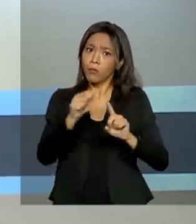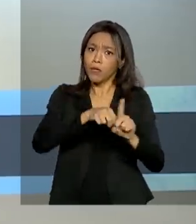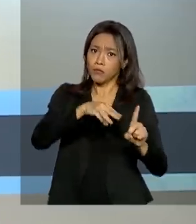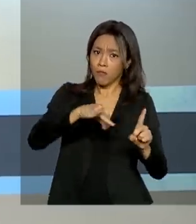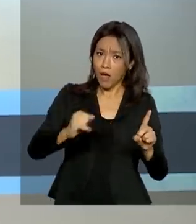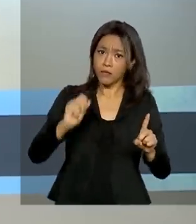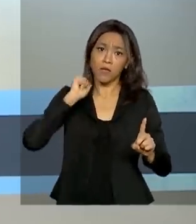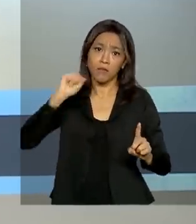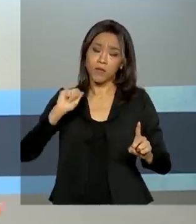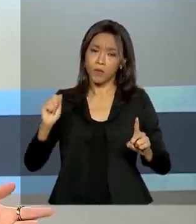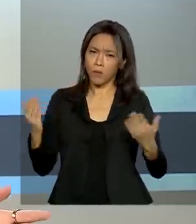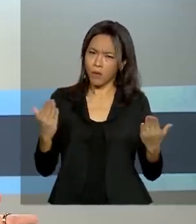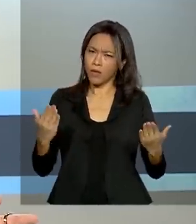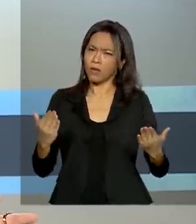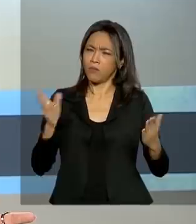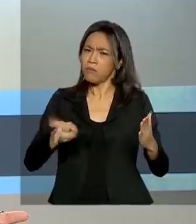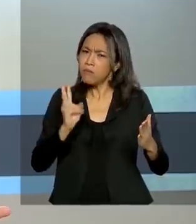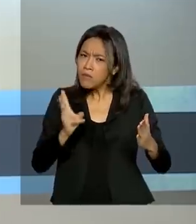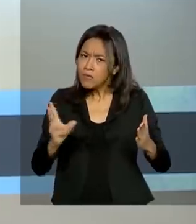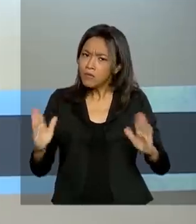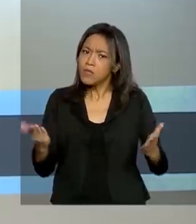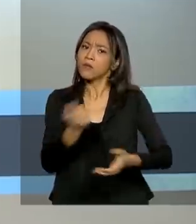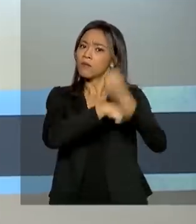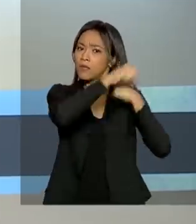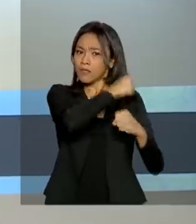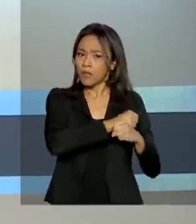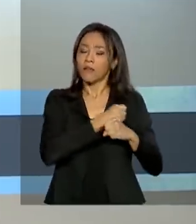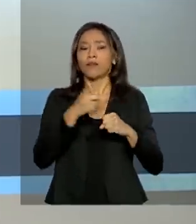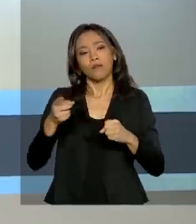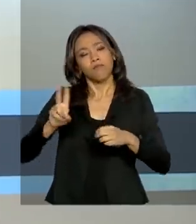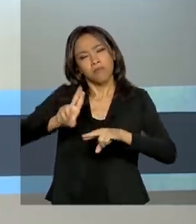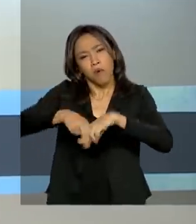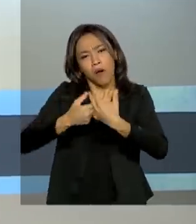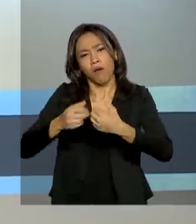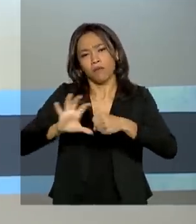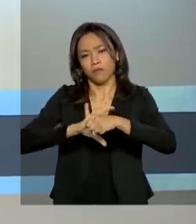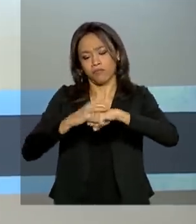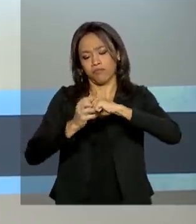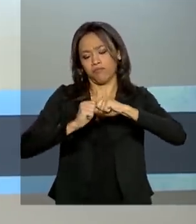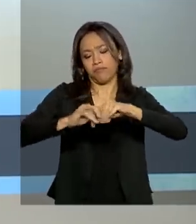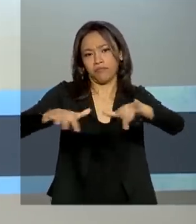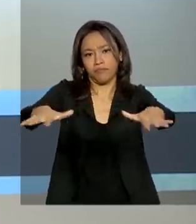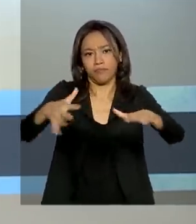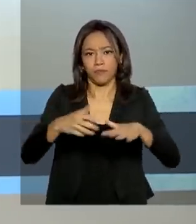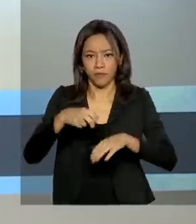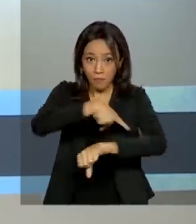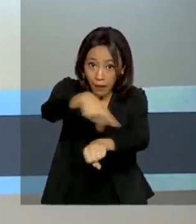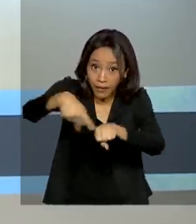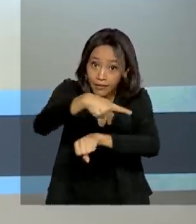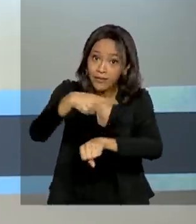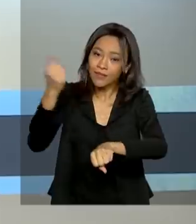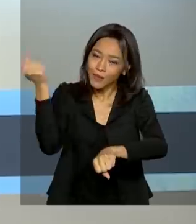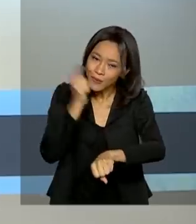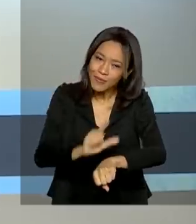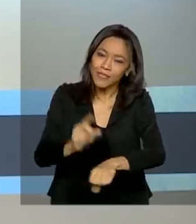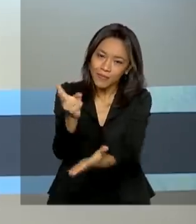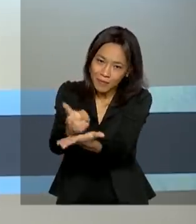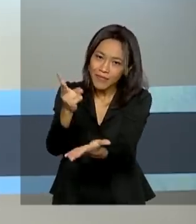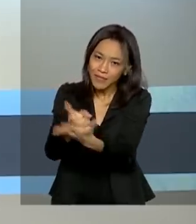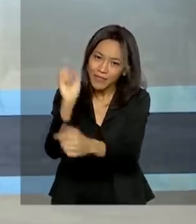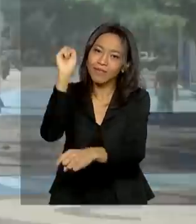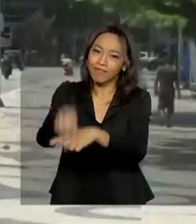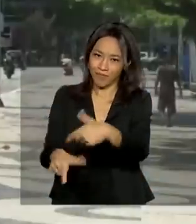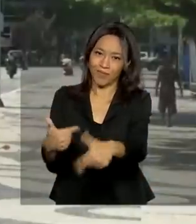período do ano passado. Para o governo, apesar da crise causada pelo coronavírus, o país está conseguindo preservar os empregos.